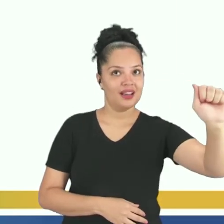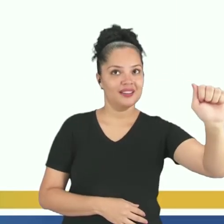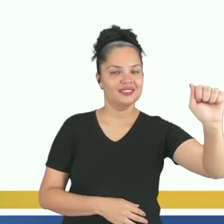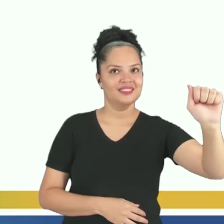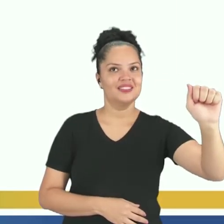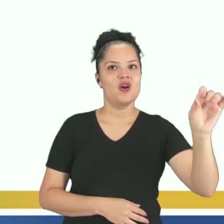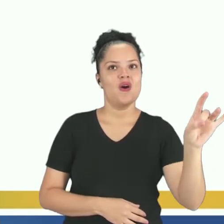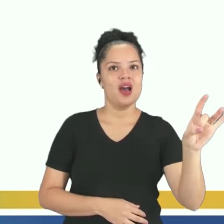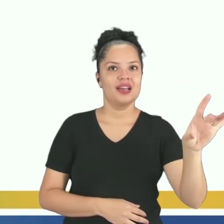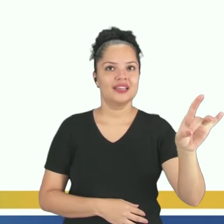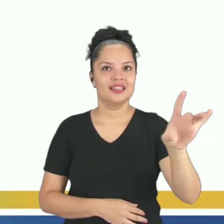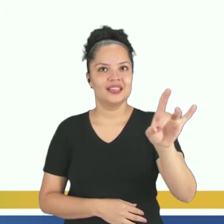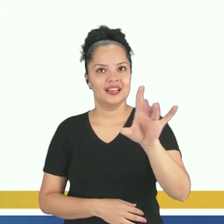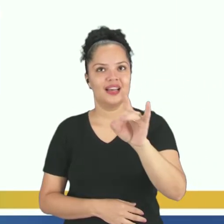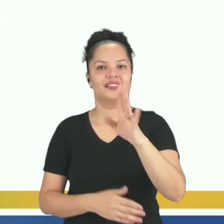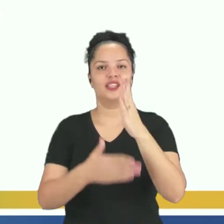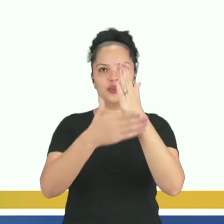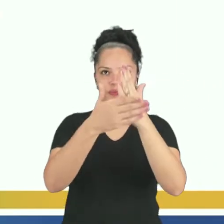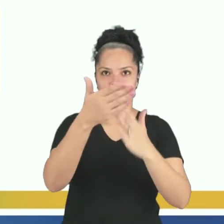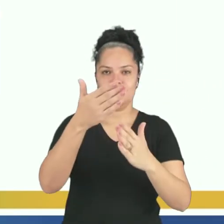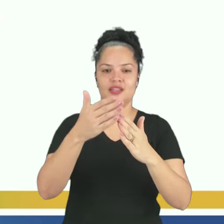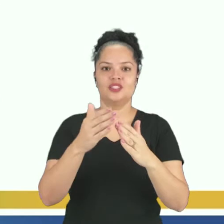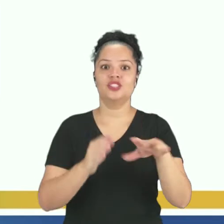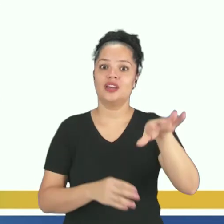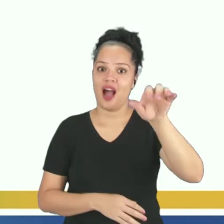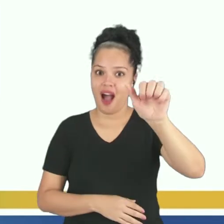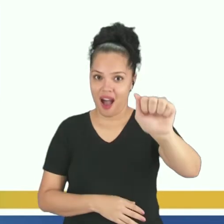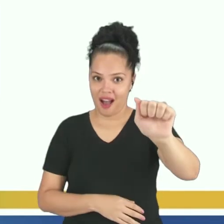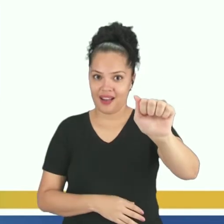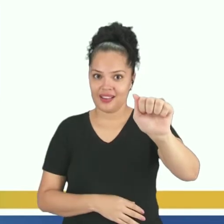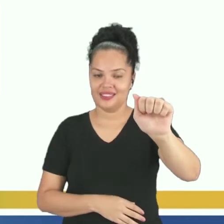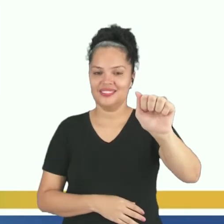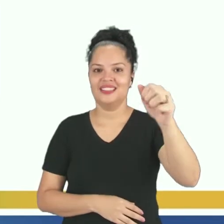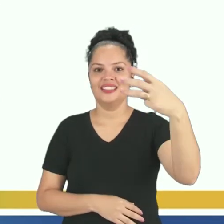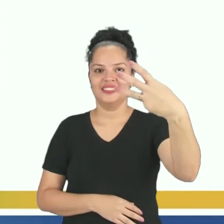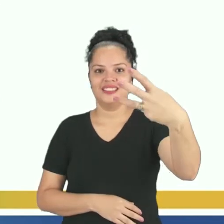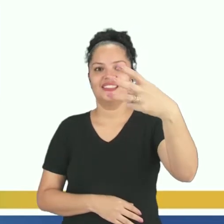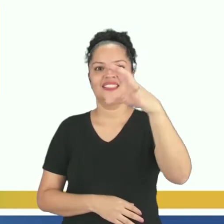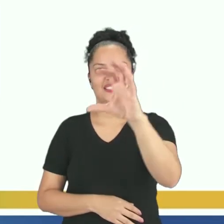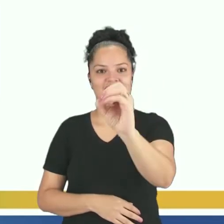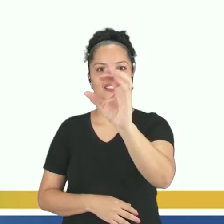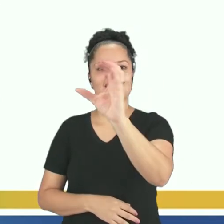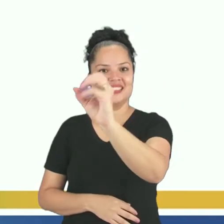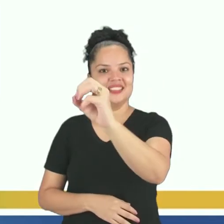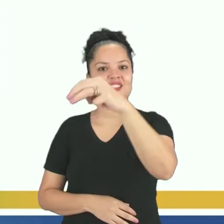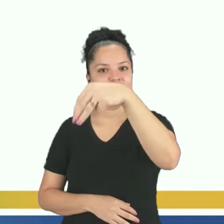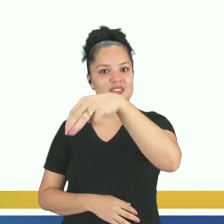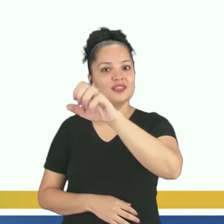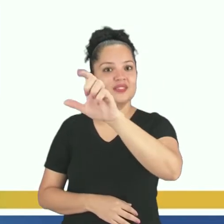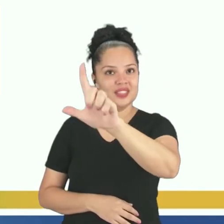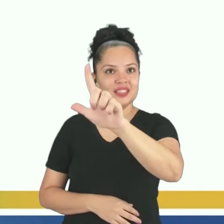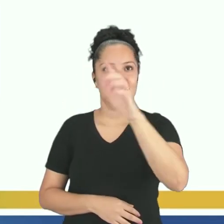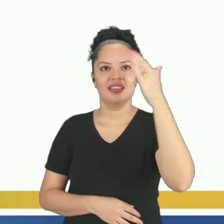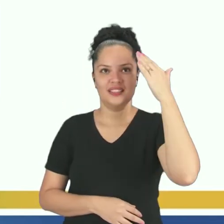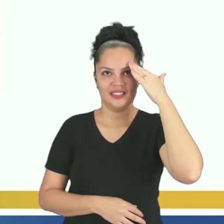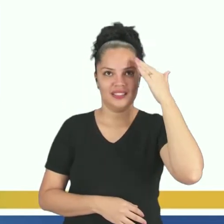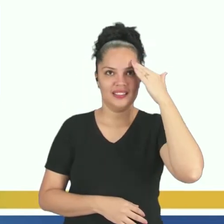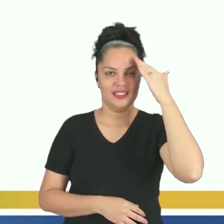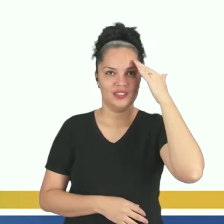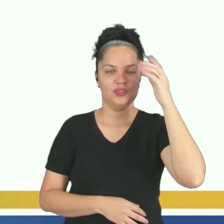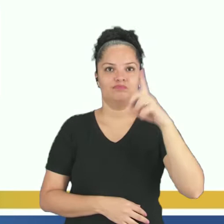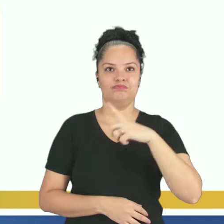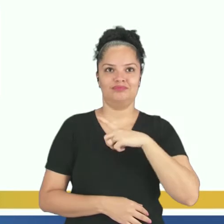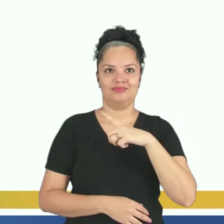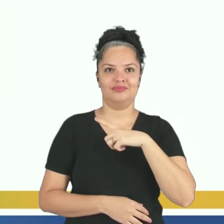quantidade de substância A vai ser 300 ml. Entendeu? Eu peguei o volume de 900